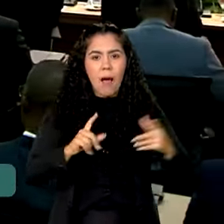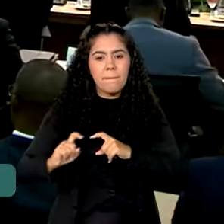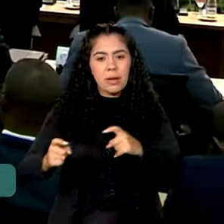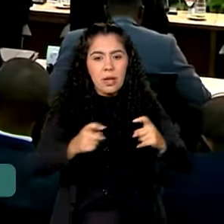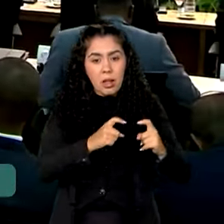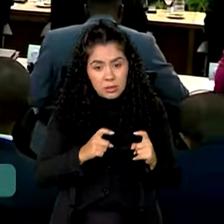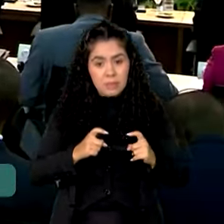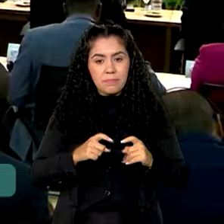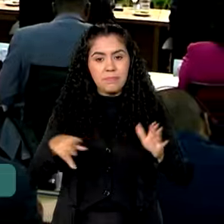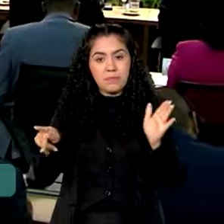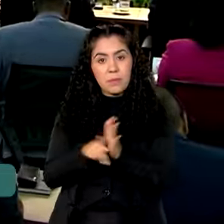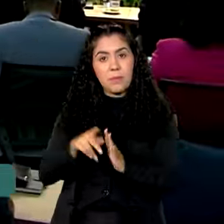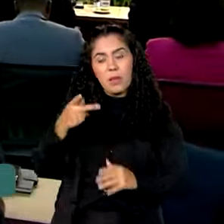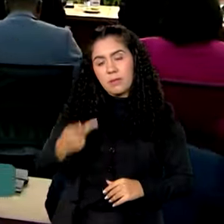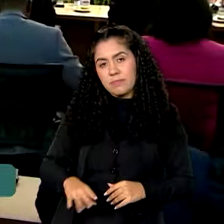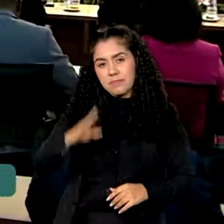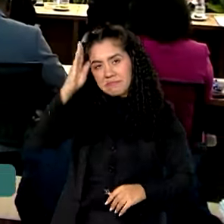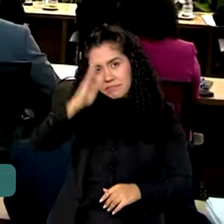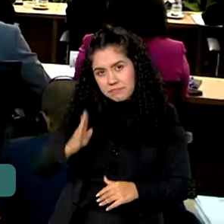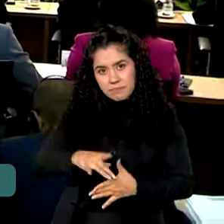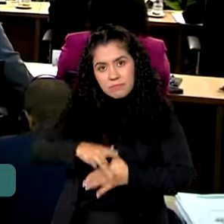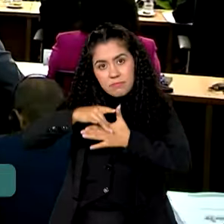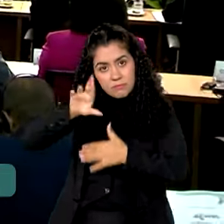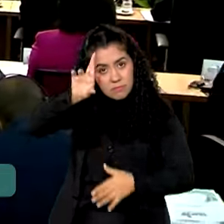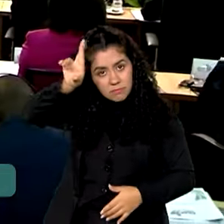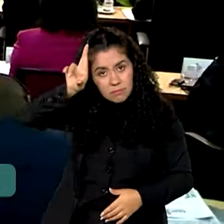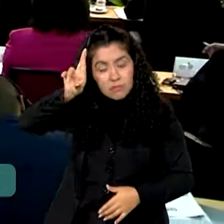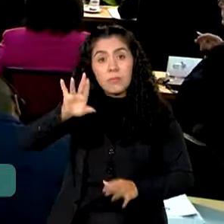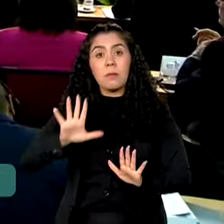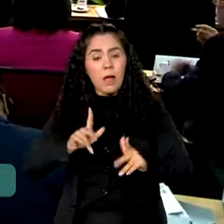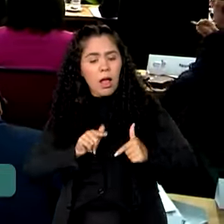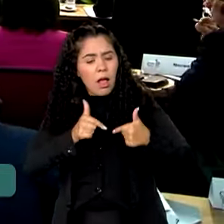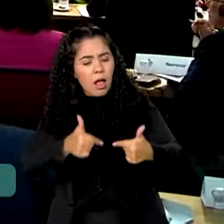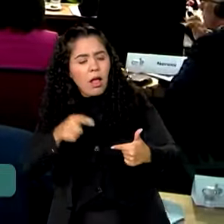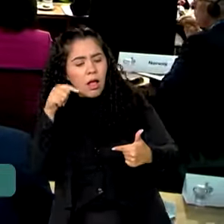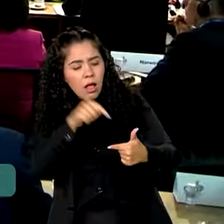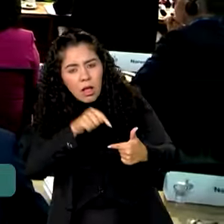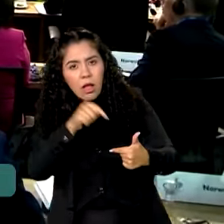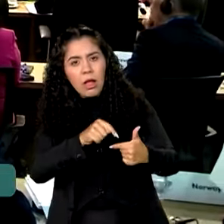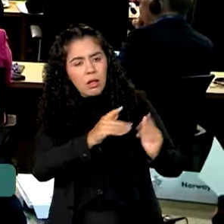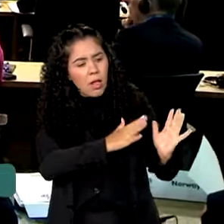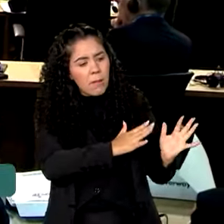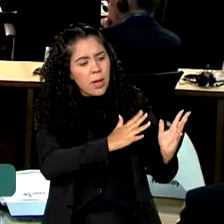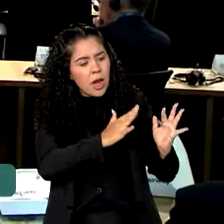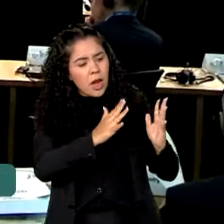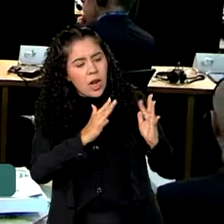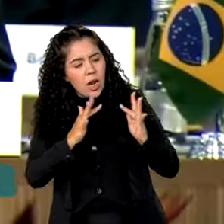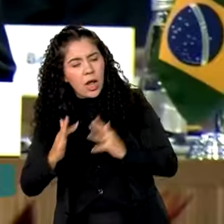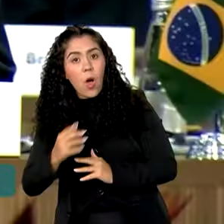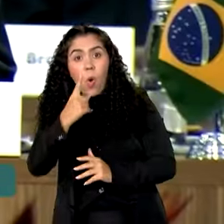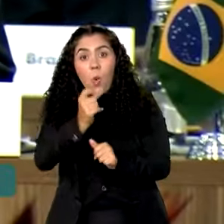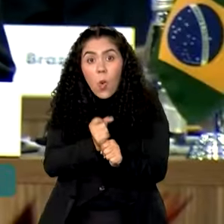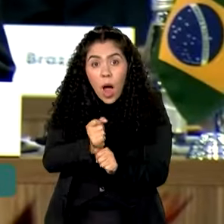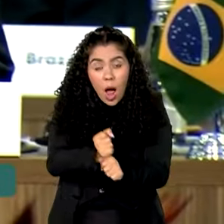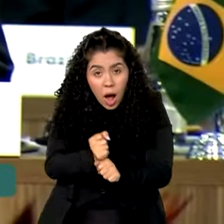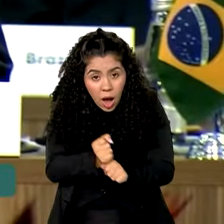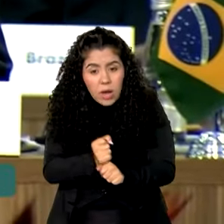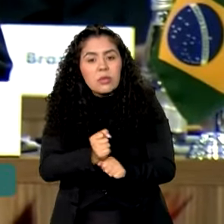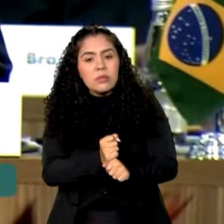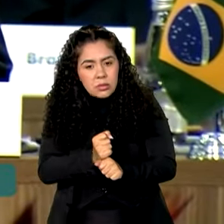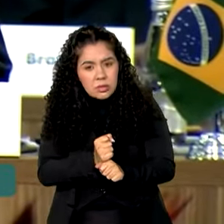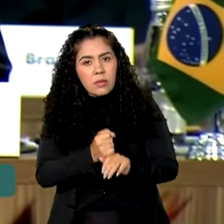da presidência brasileira do G20. Os trabalhos desenvolvidos ao longo de quase um ano serão